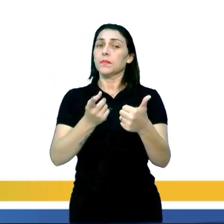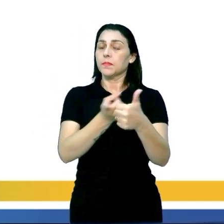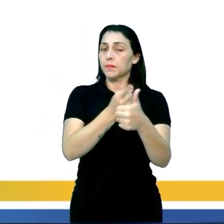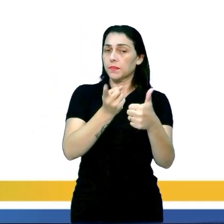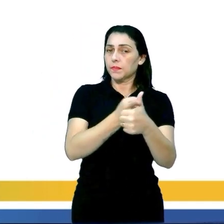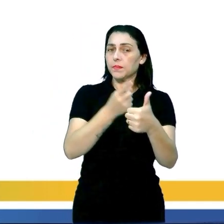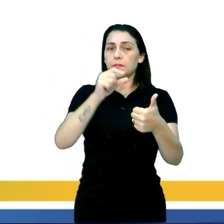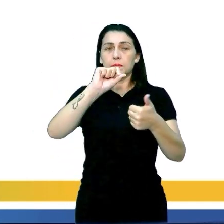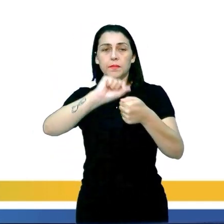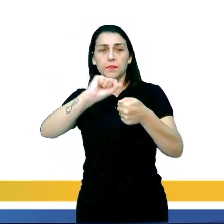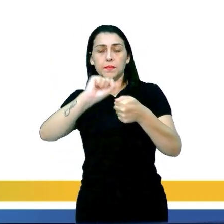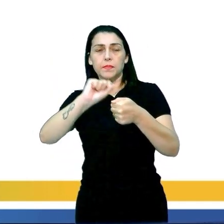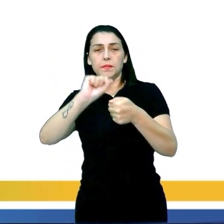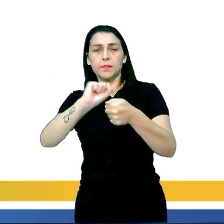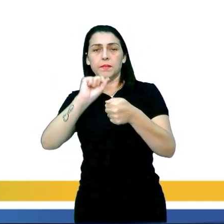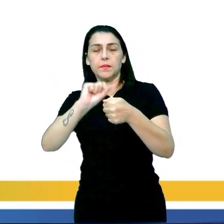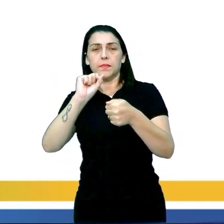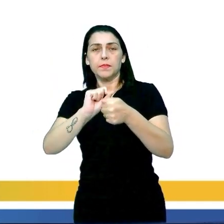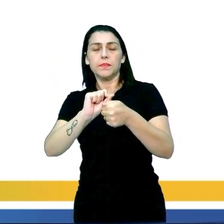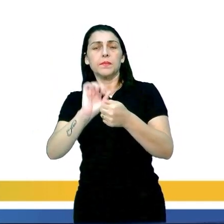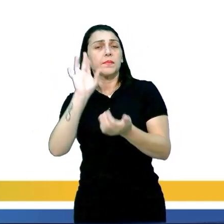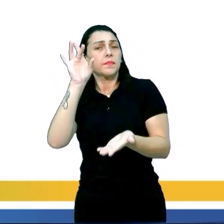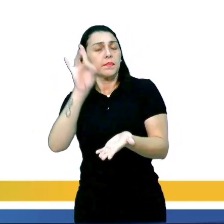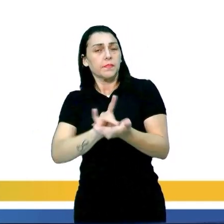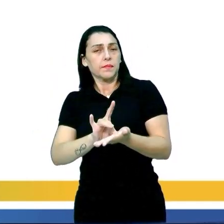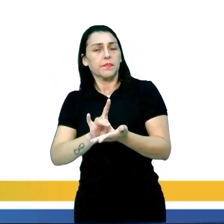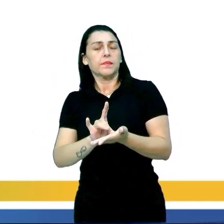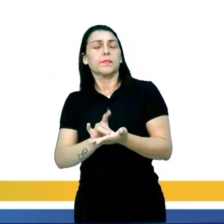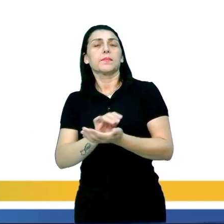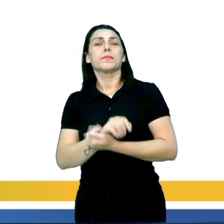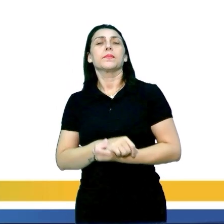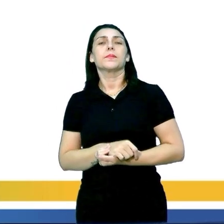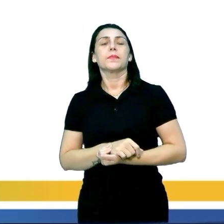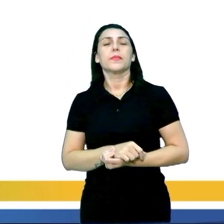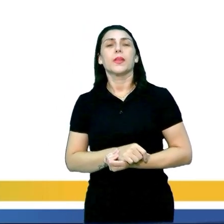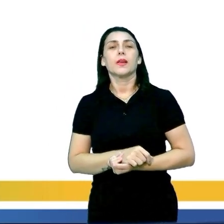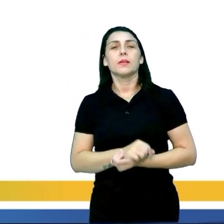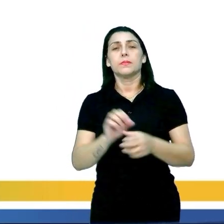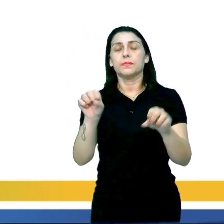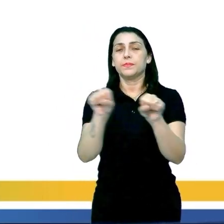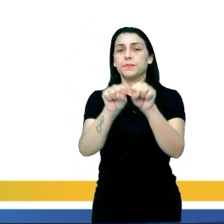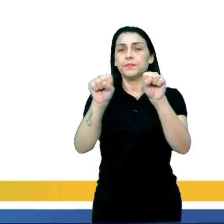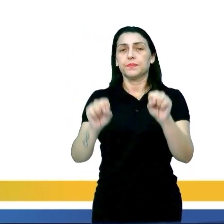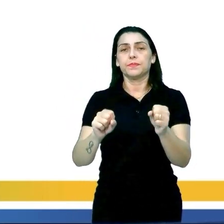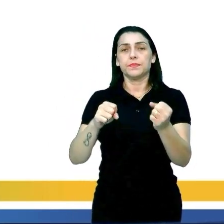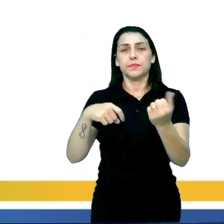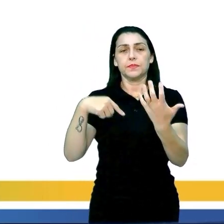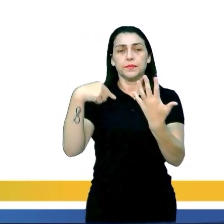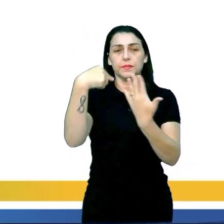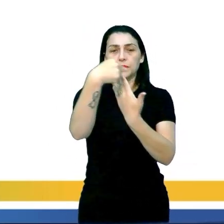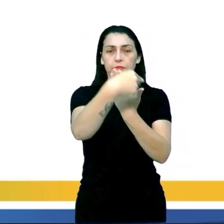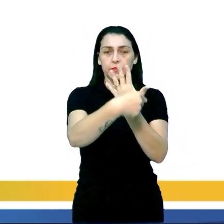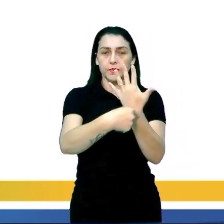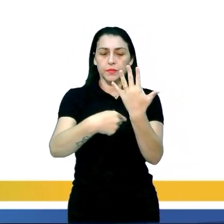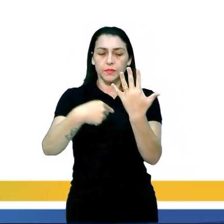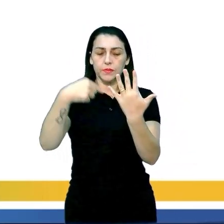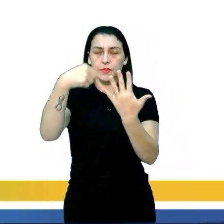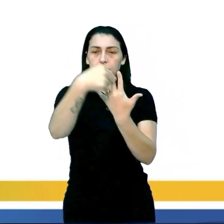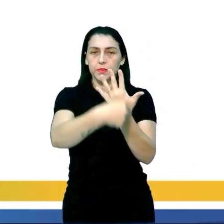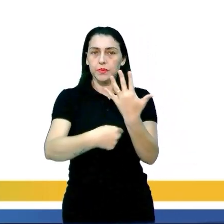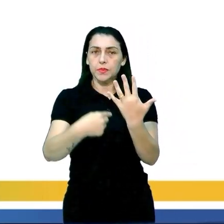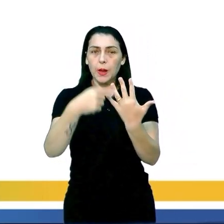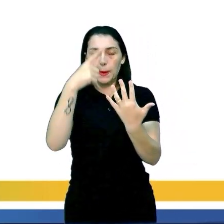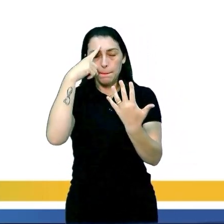que vai realizar realmente a mestre aí do sistema endócrino. É ela que vai comandar